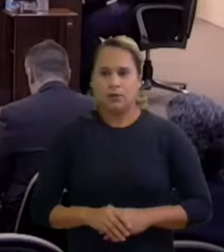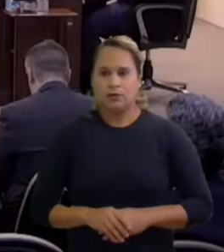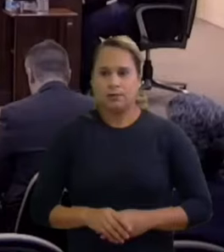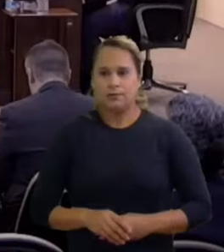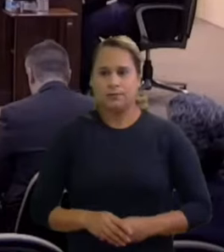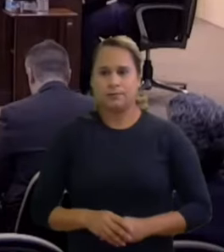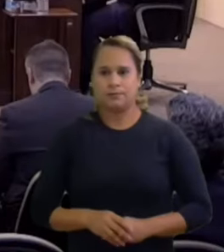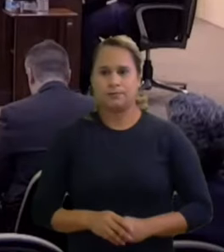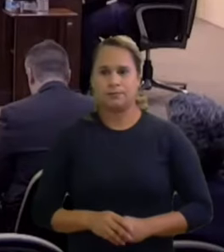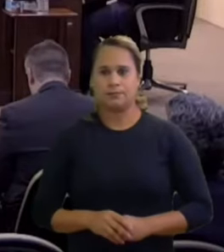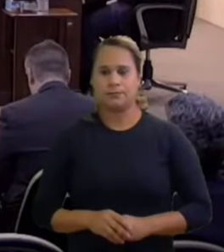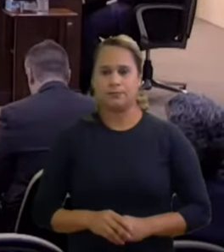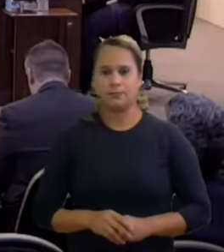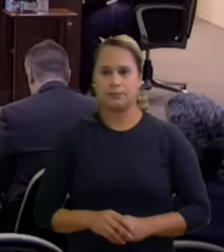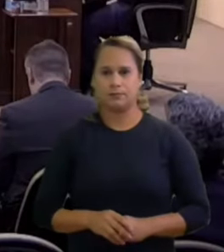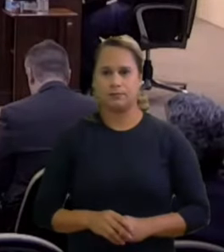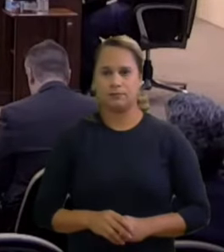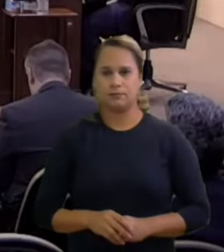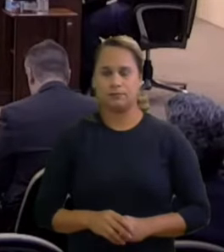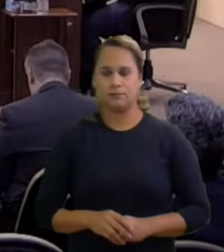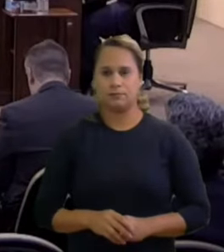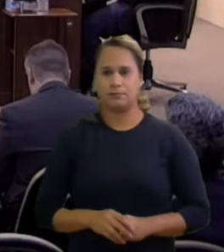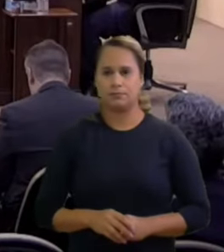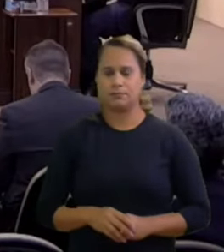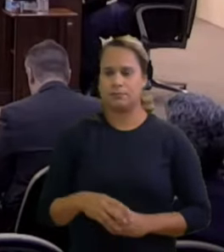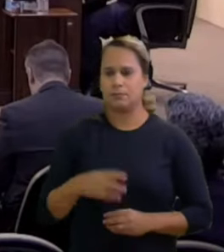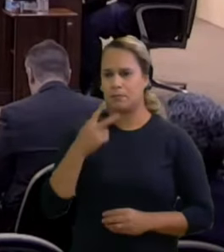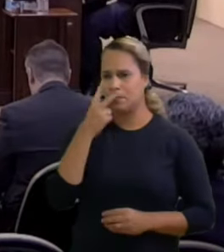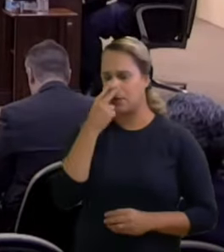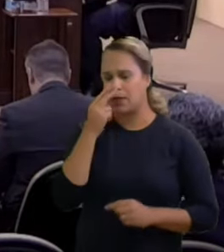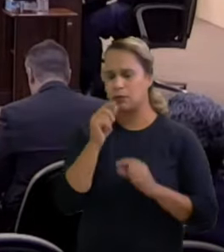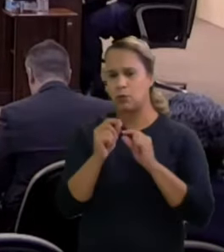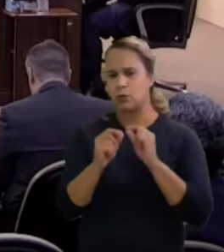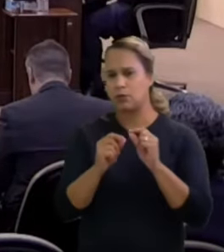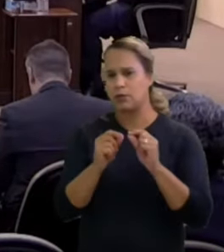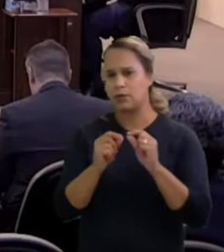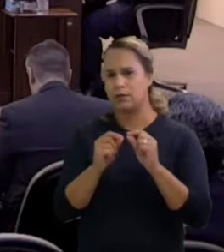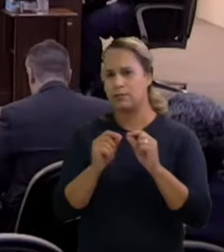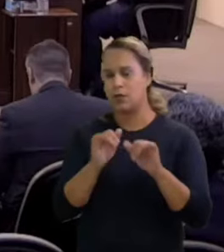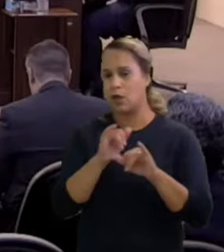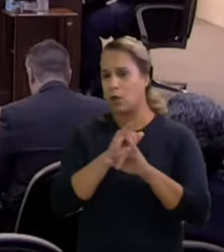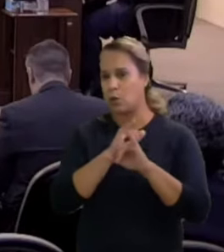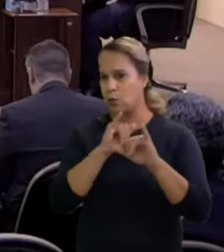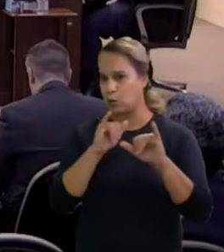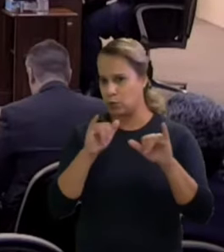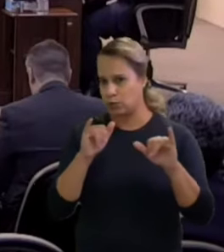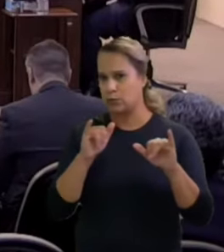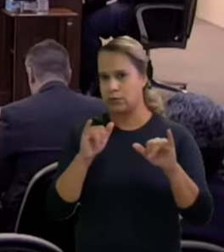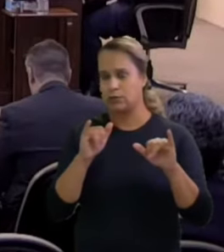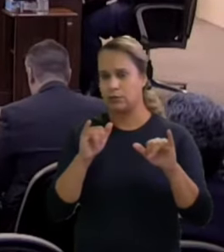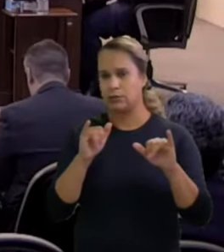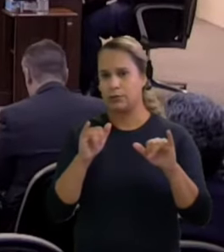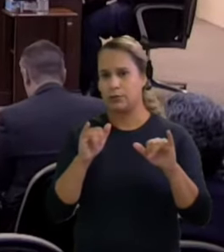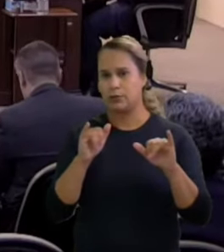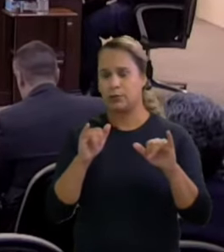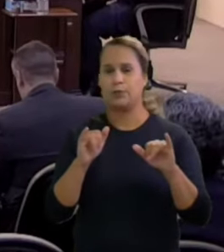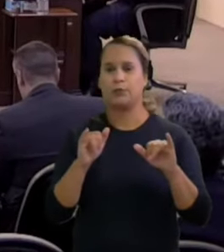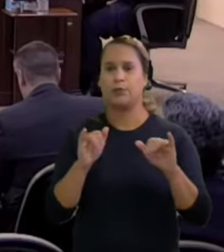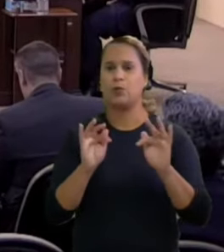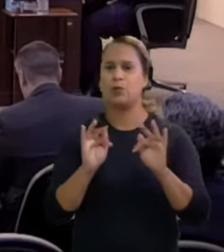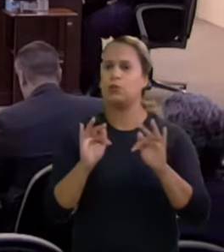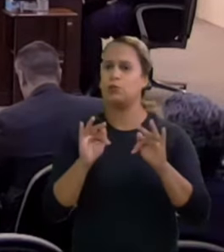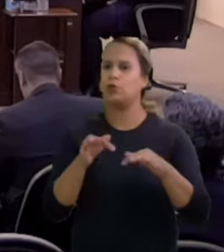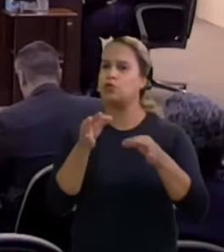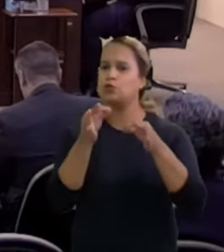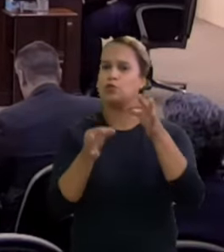aqui me parece que foi anunciado do julho encerramento do julgamento